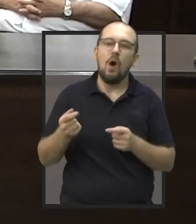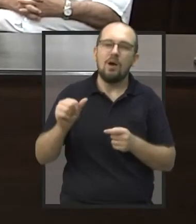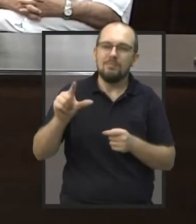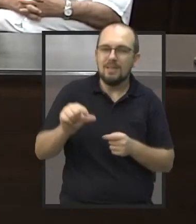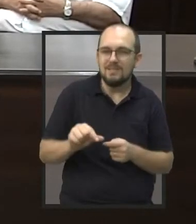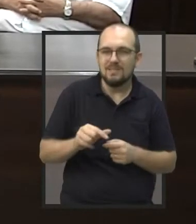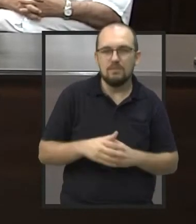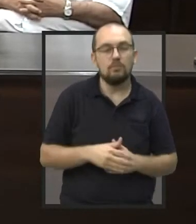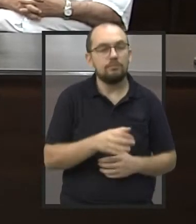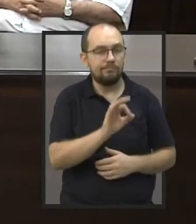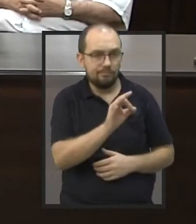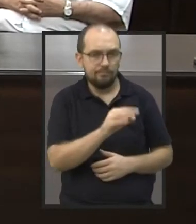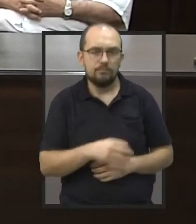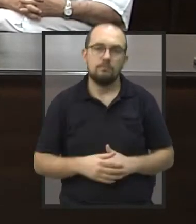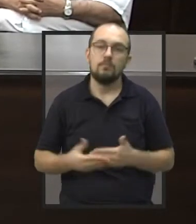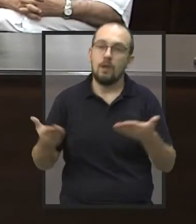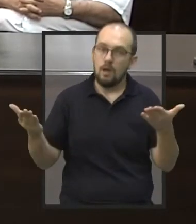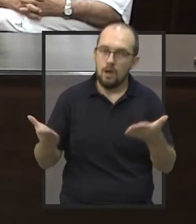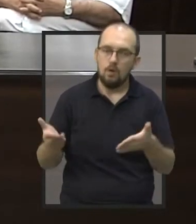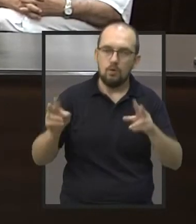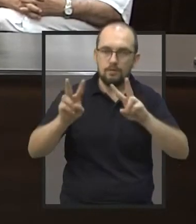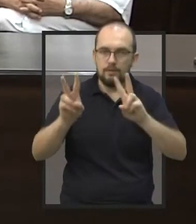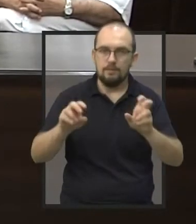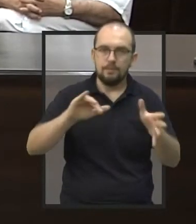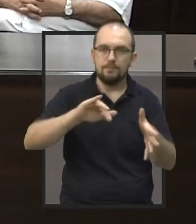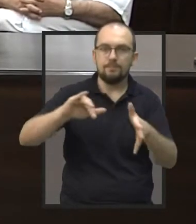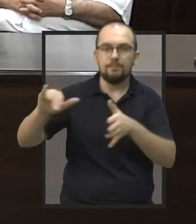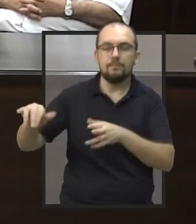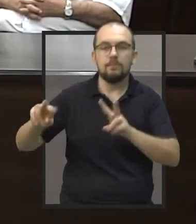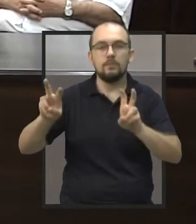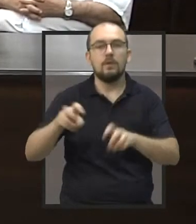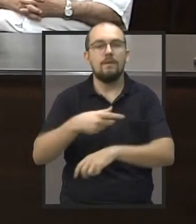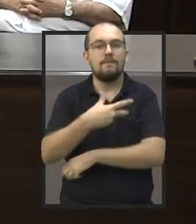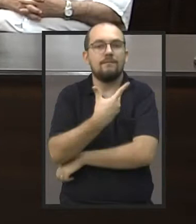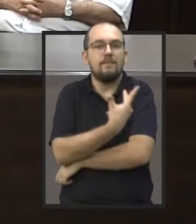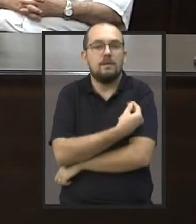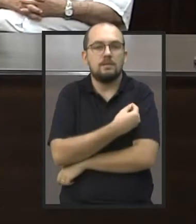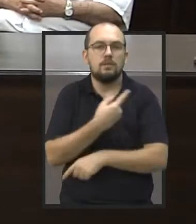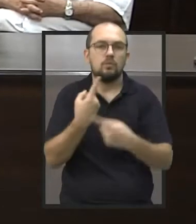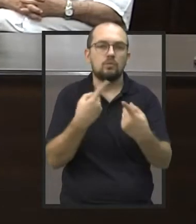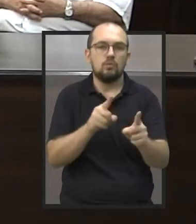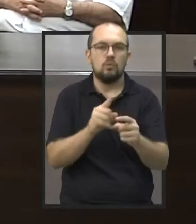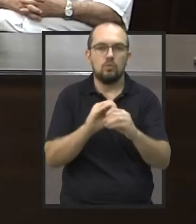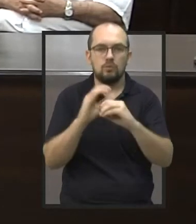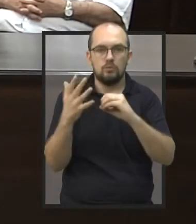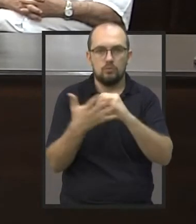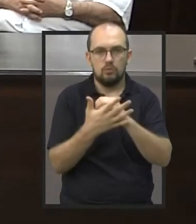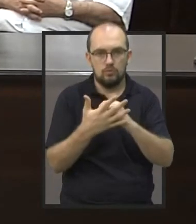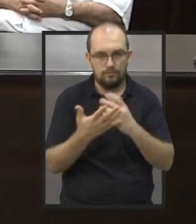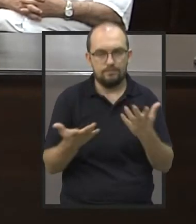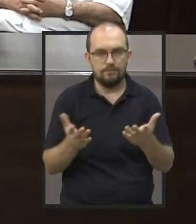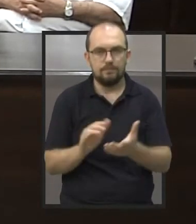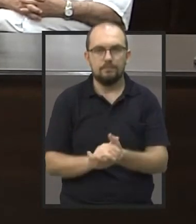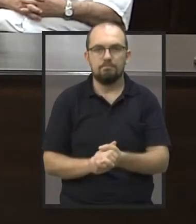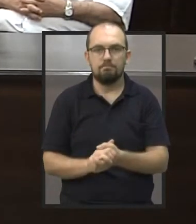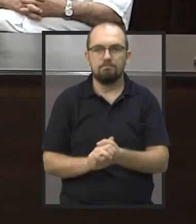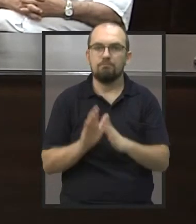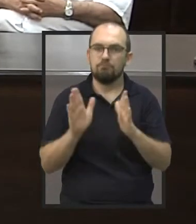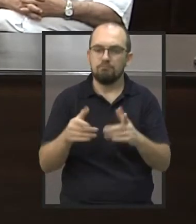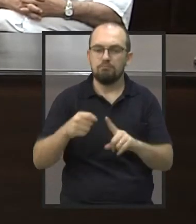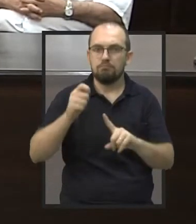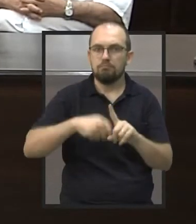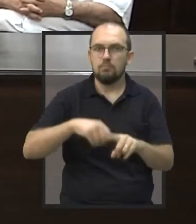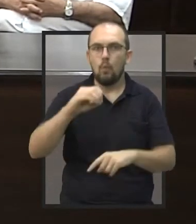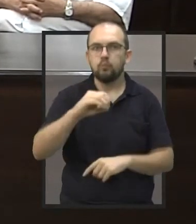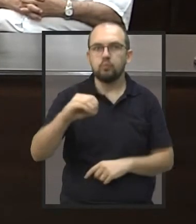gente vai entrar agora num tema bastante importante, que é a vacinação contra a Covid-19. Nós estamos aí praticamente no mês de